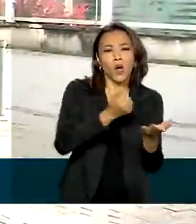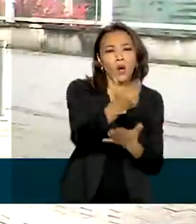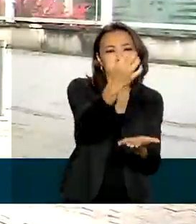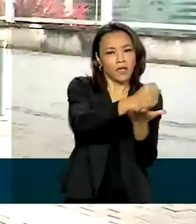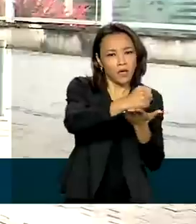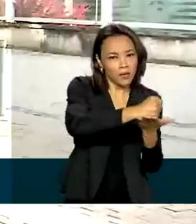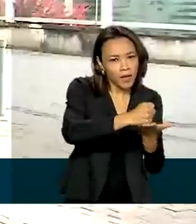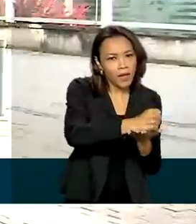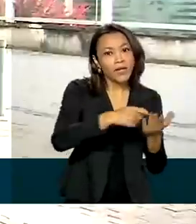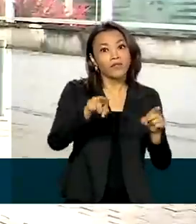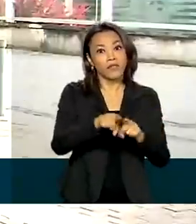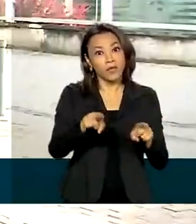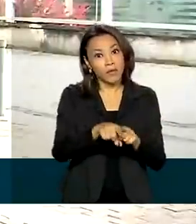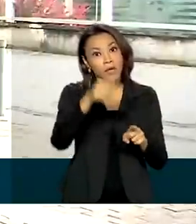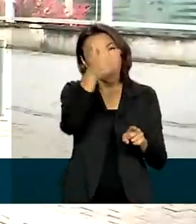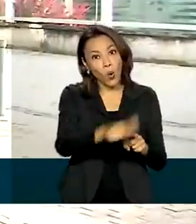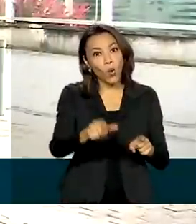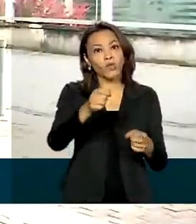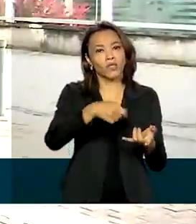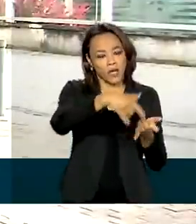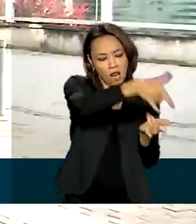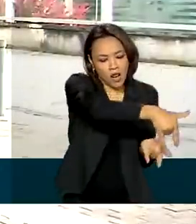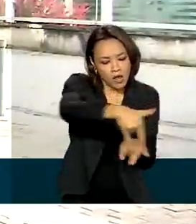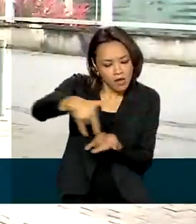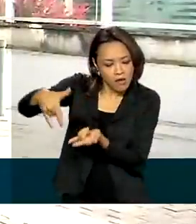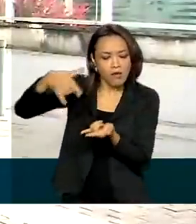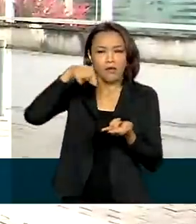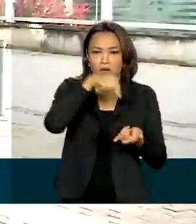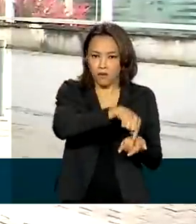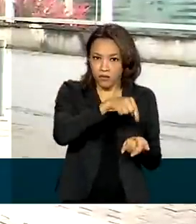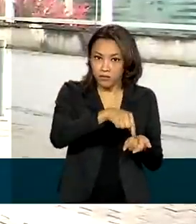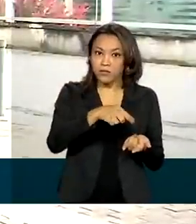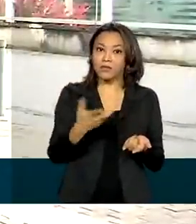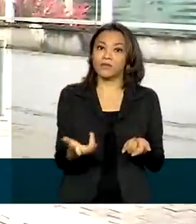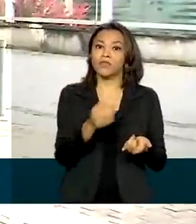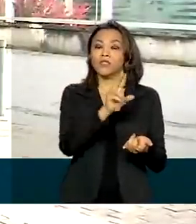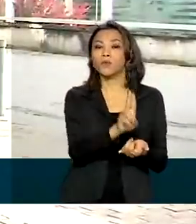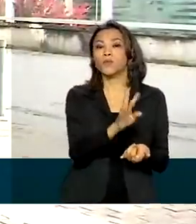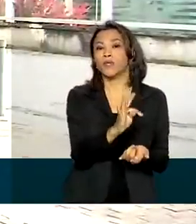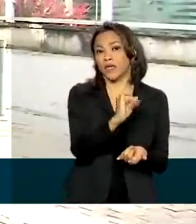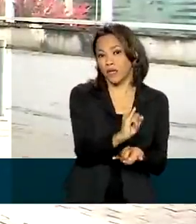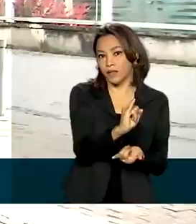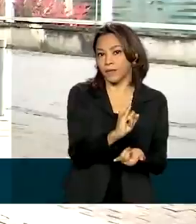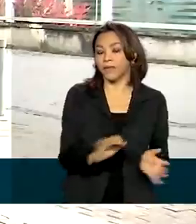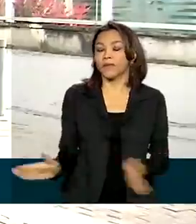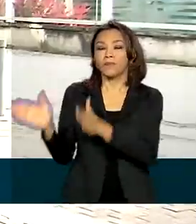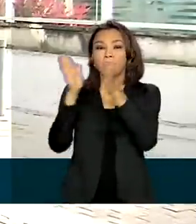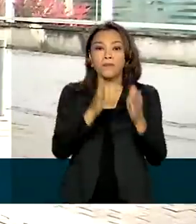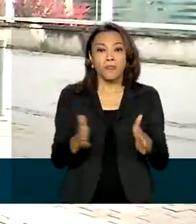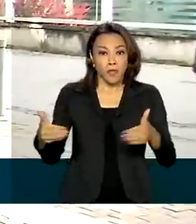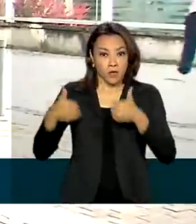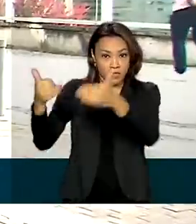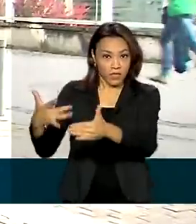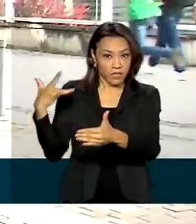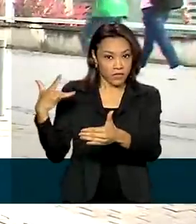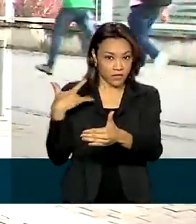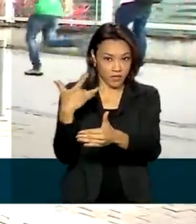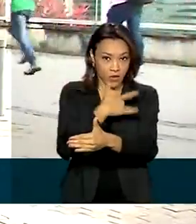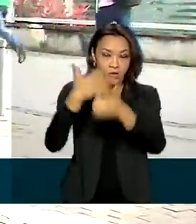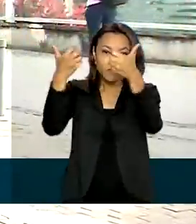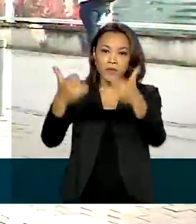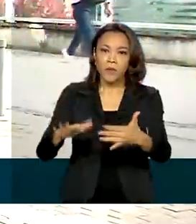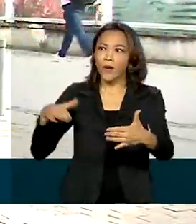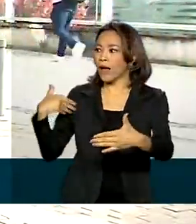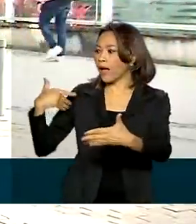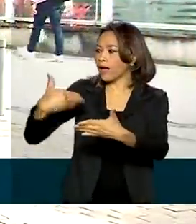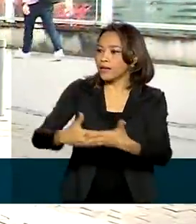habilitação e prorrogação de leitos de unidades de terapia intensiva. Sobre isso, o Ministério da Saúde informa que até hoje foram